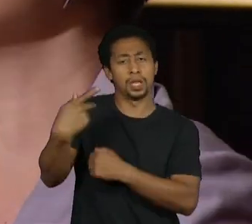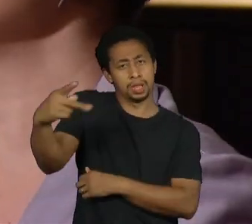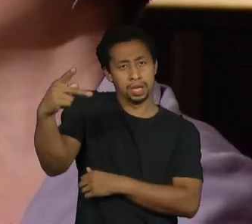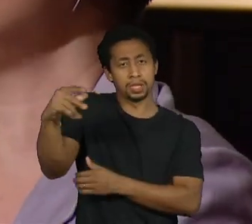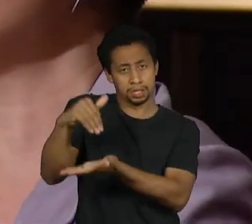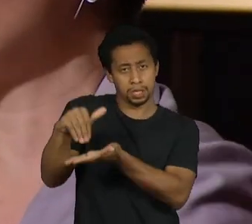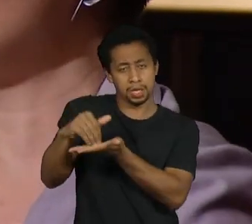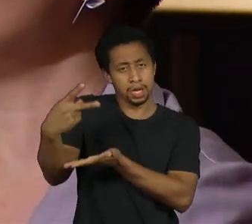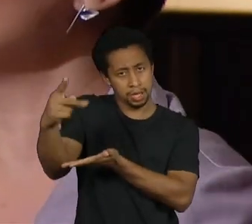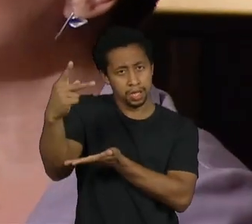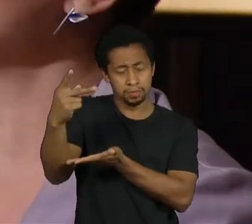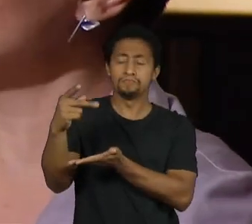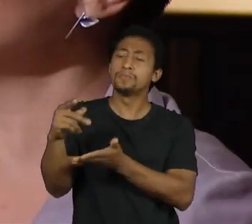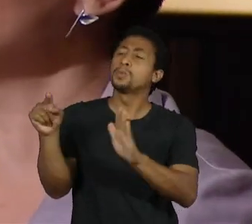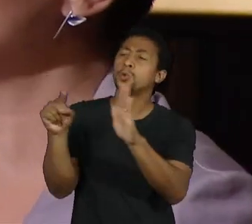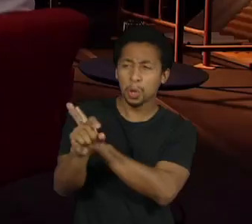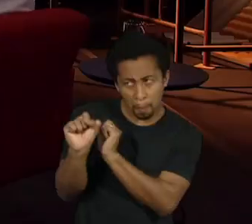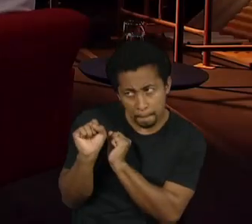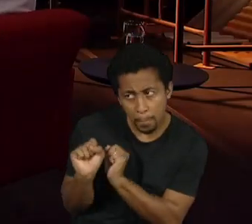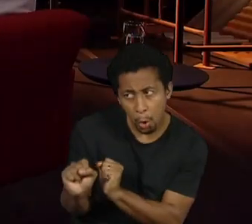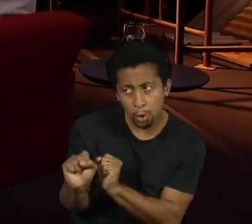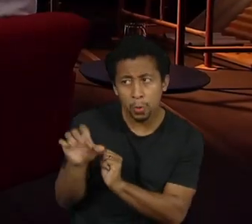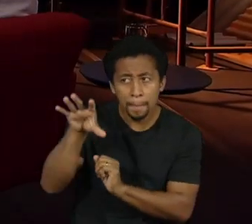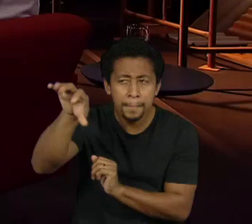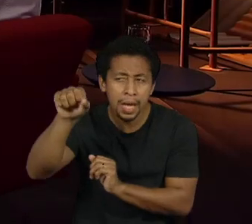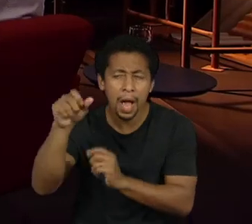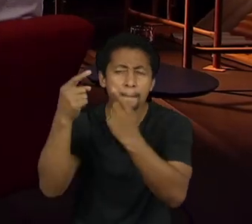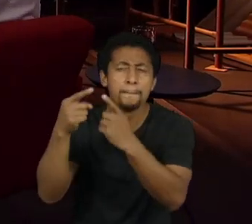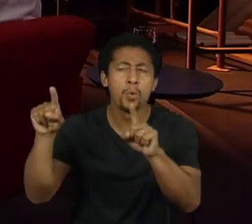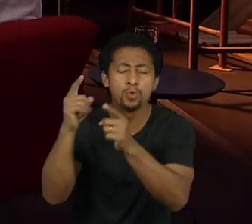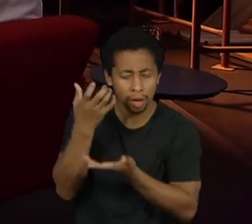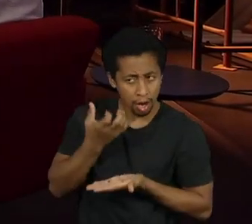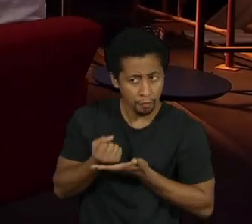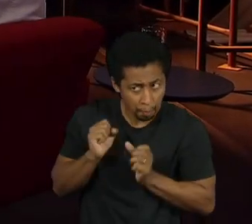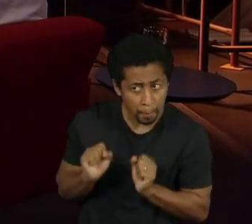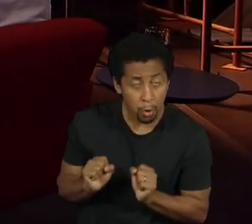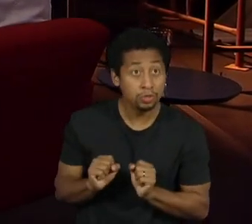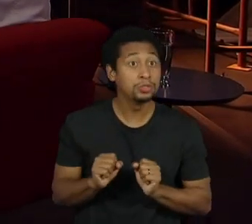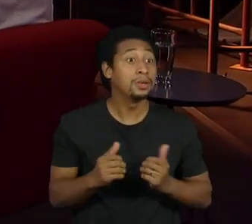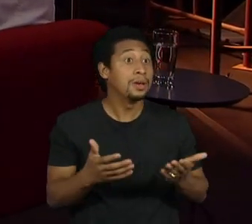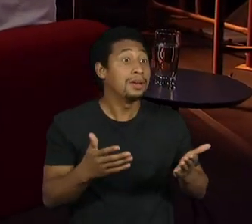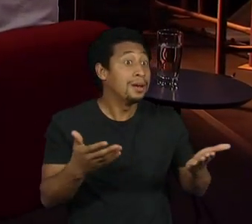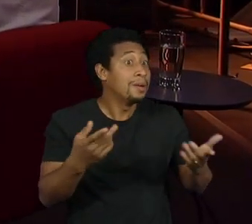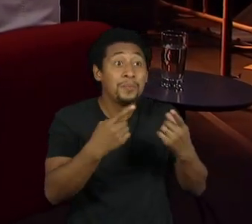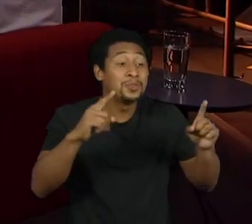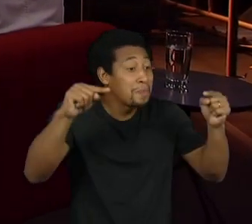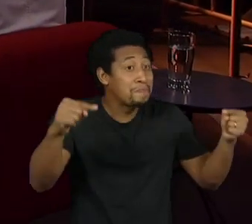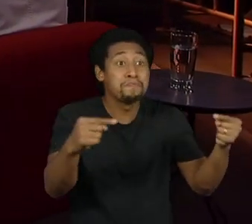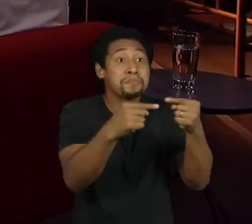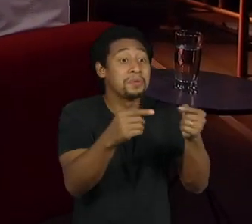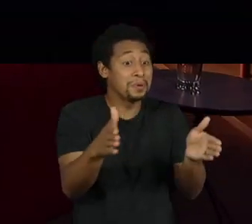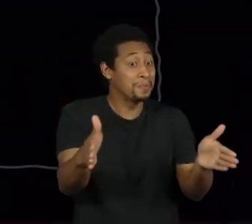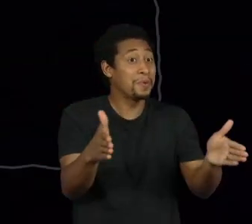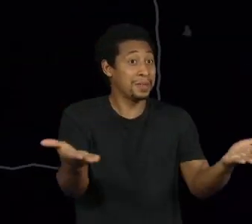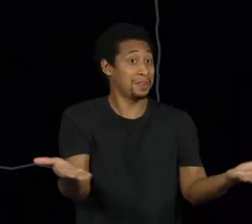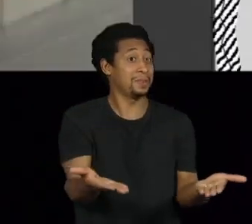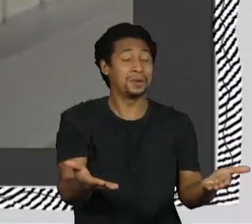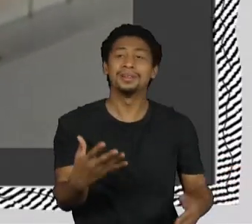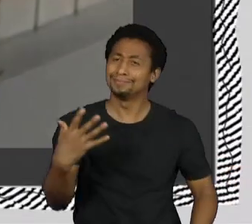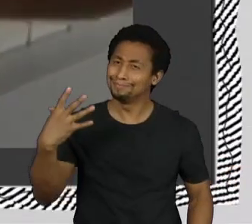é a música que está falando dos nossos É uma música que fala de agora, desse momento que a Exatamente. Que coisa. É linda, né?